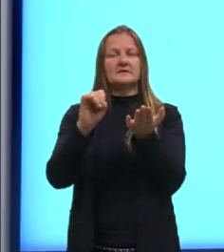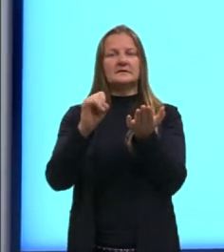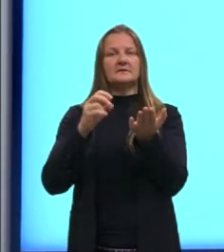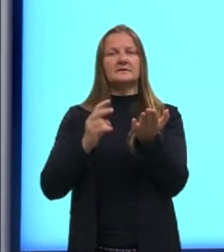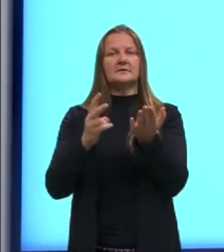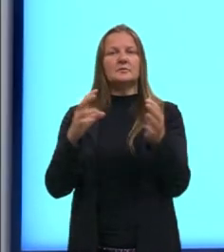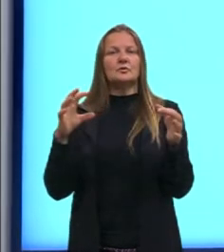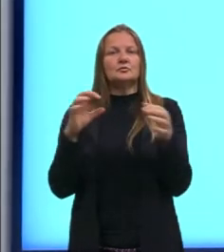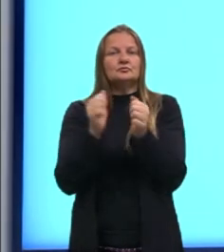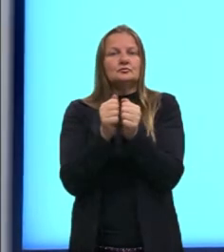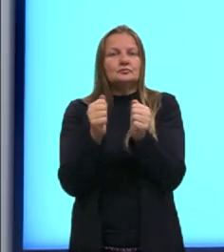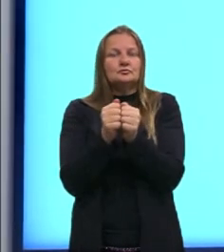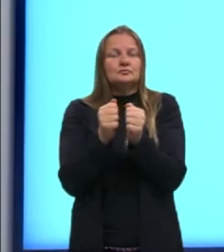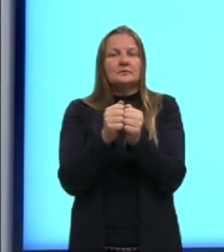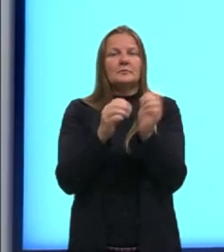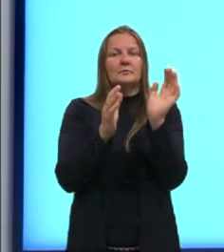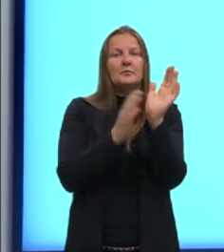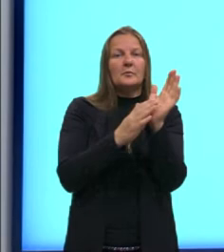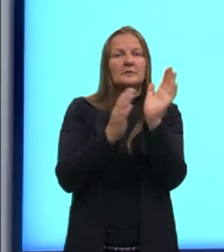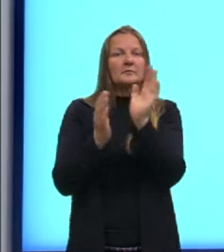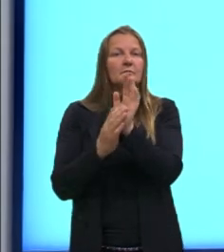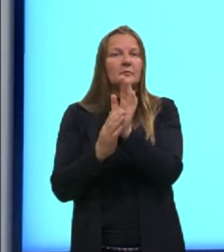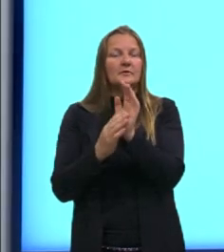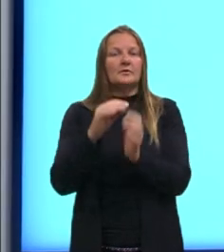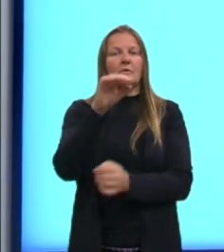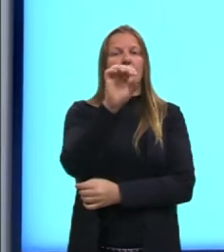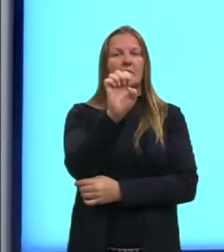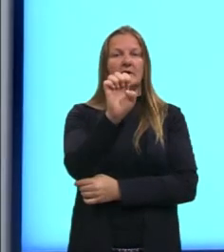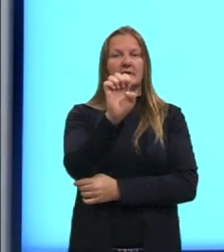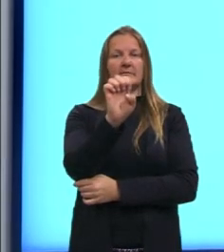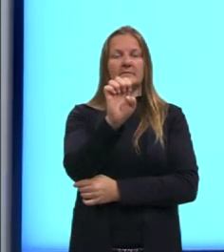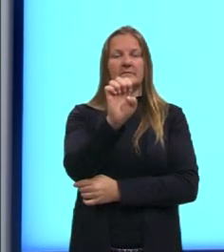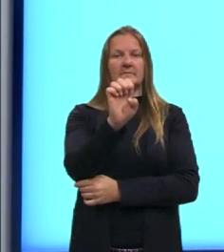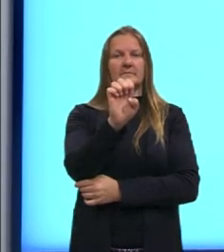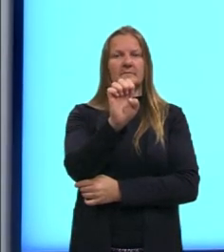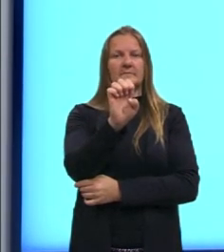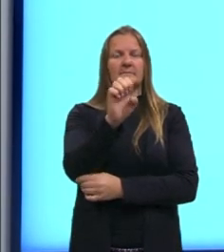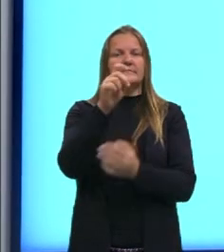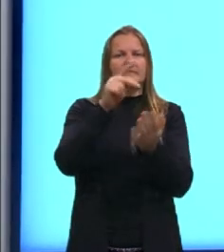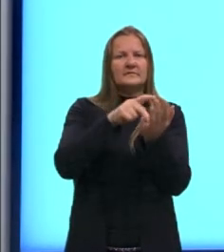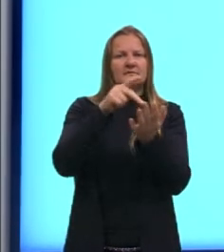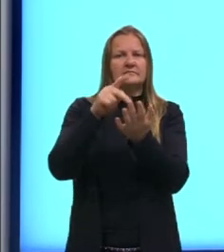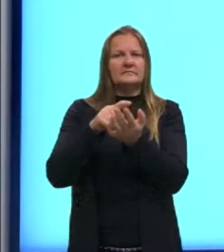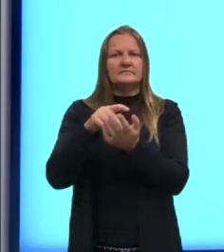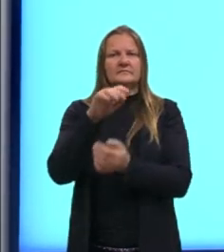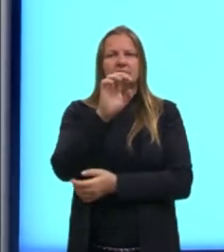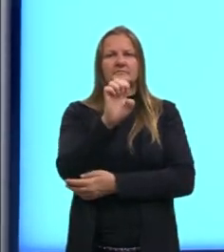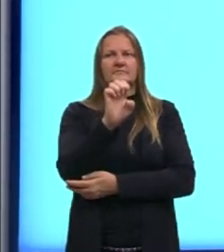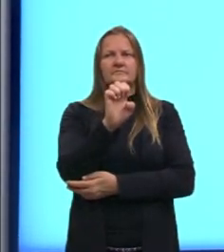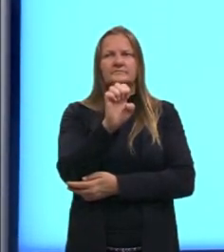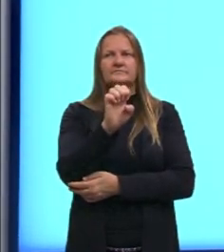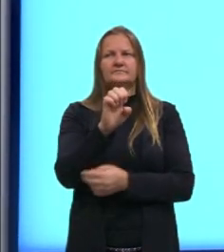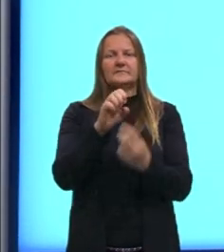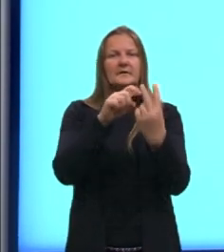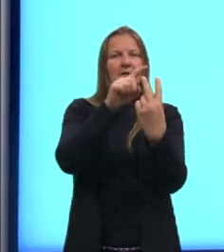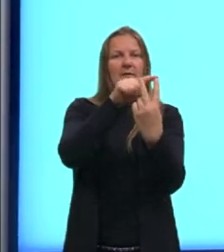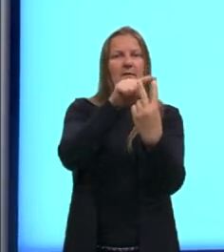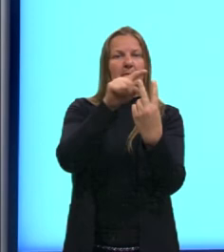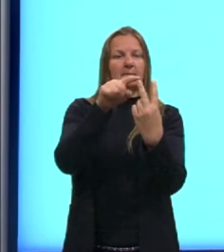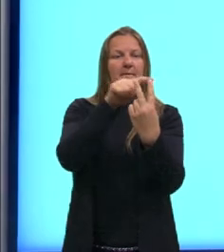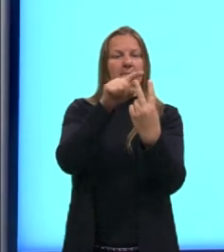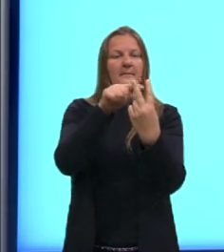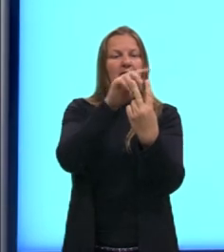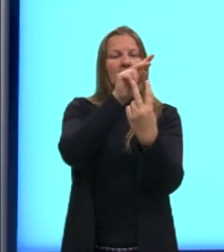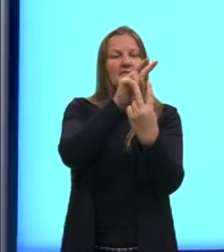juntarmos essas duas proposições com o E, ela só vai ser verdadeira no momento em que as duas sentenças que eu